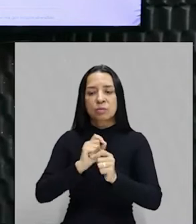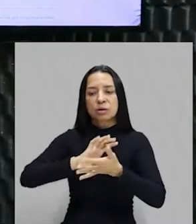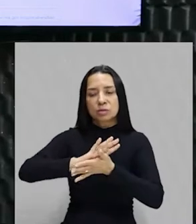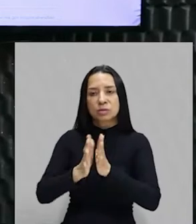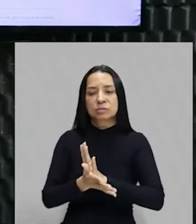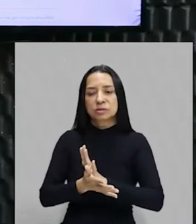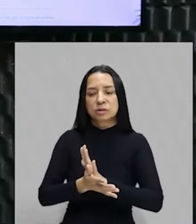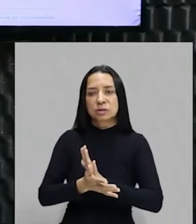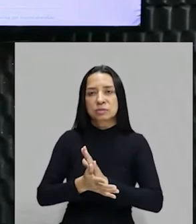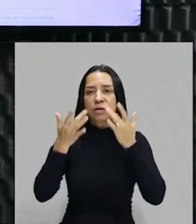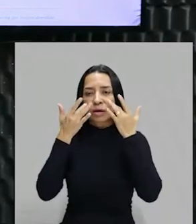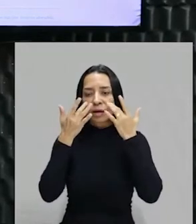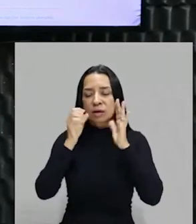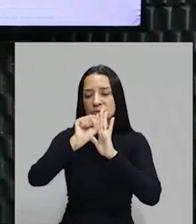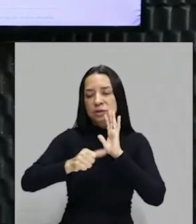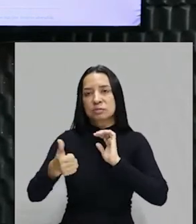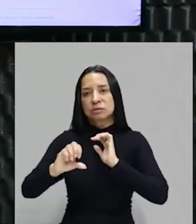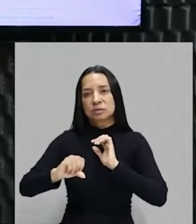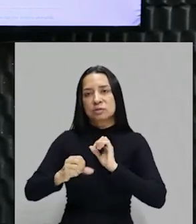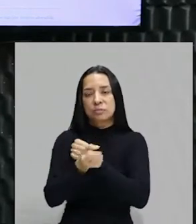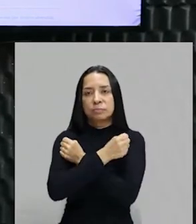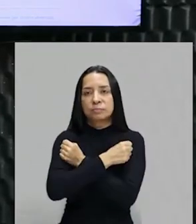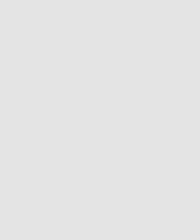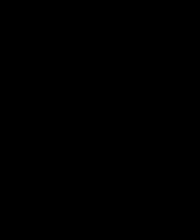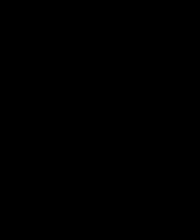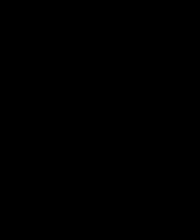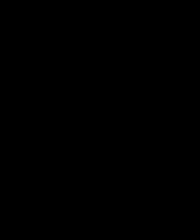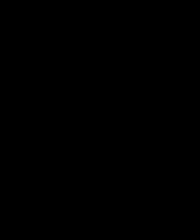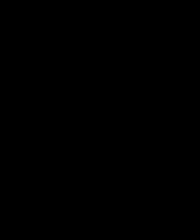do século XIX, o professor Marco Dominício. Um abraço. Fui.